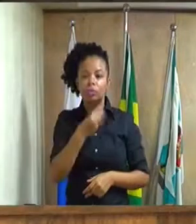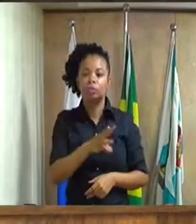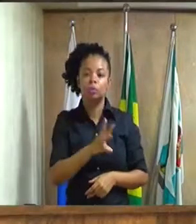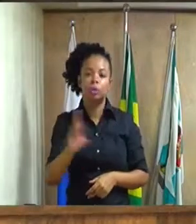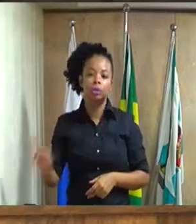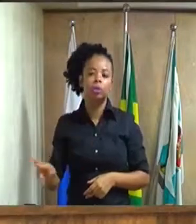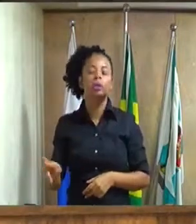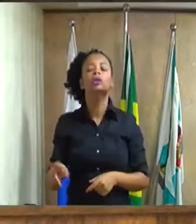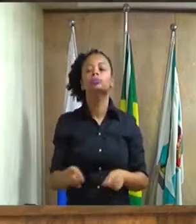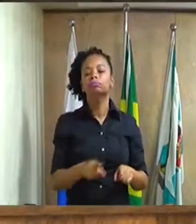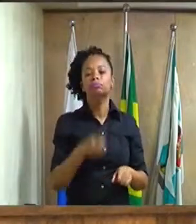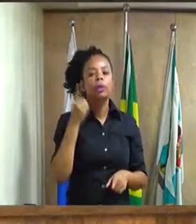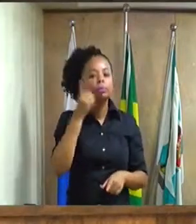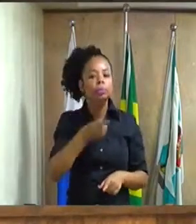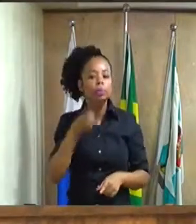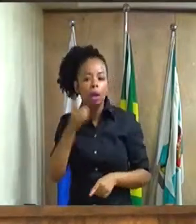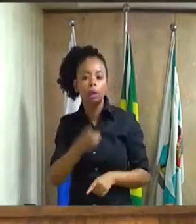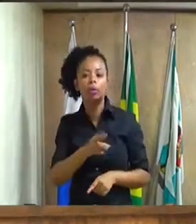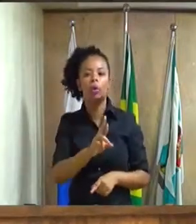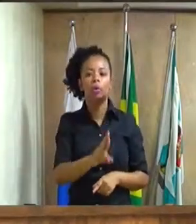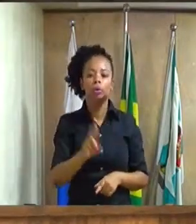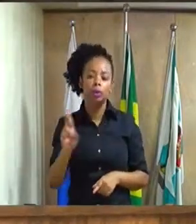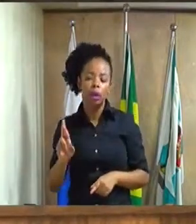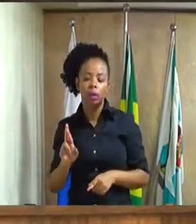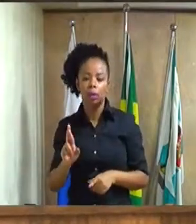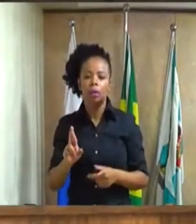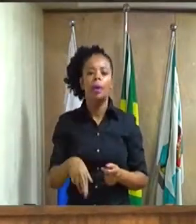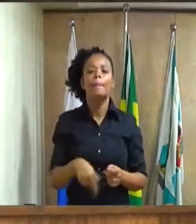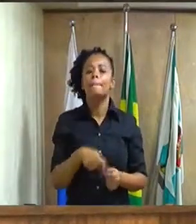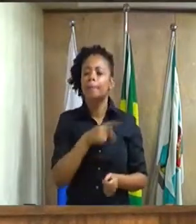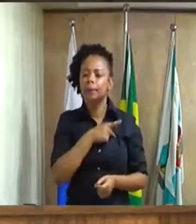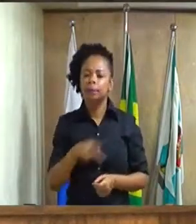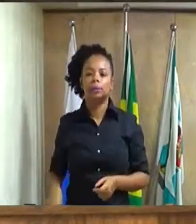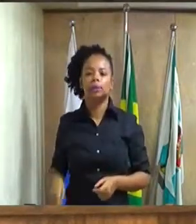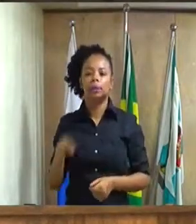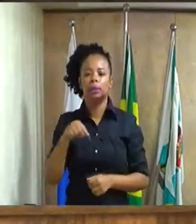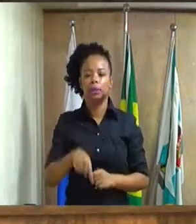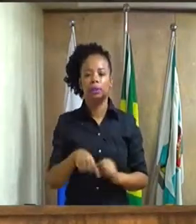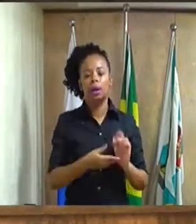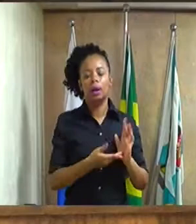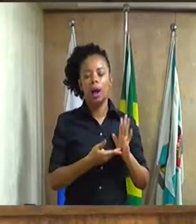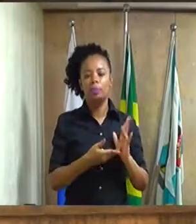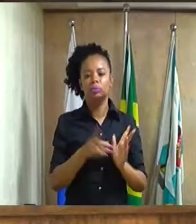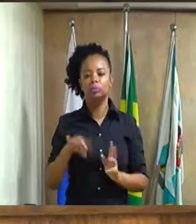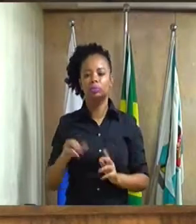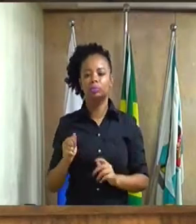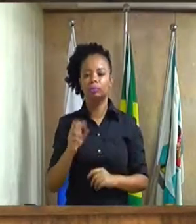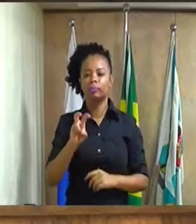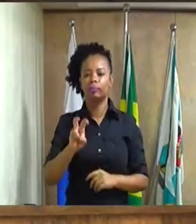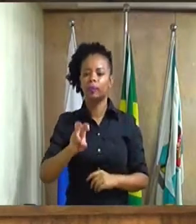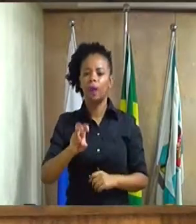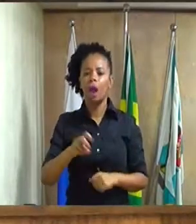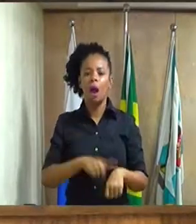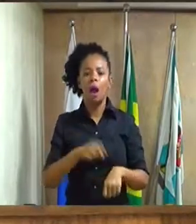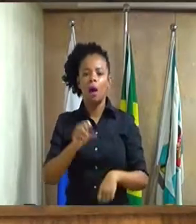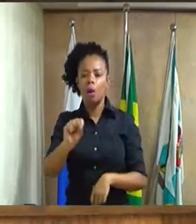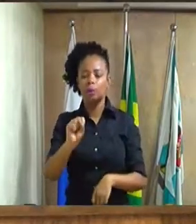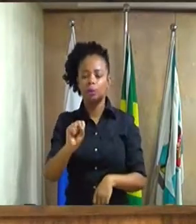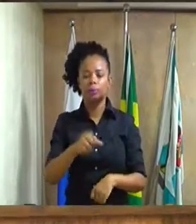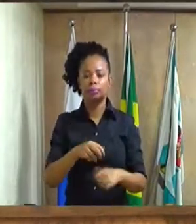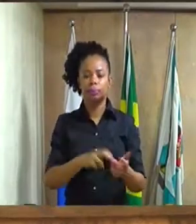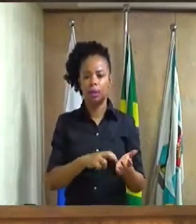Rosenberg Reis, o presidente dessa Câmara, que no dia 5, às 8 horas da manhã,